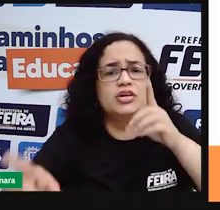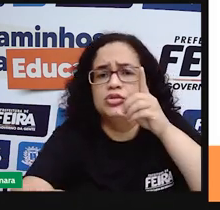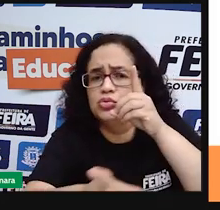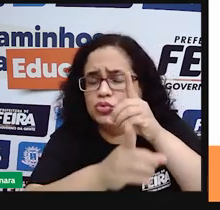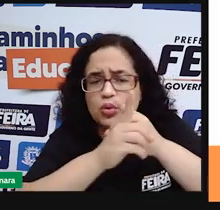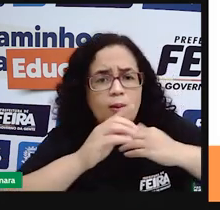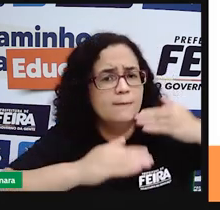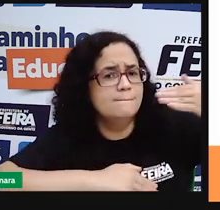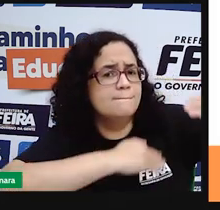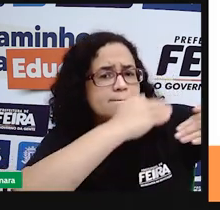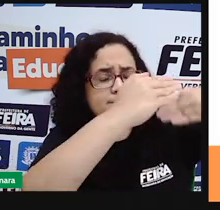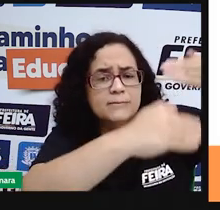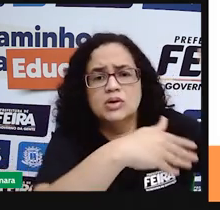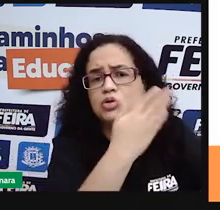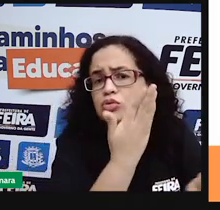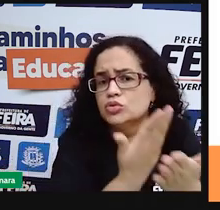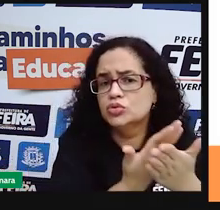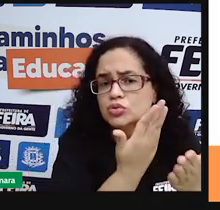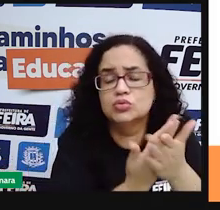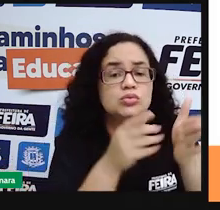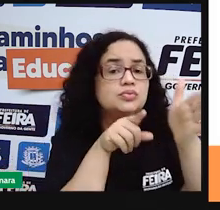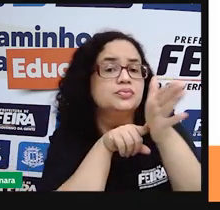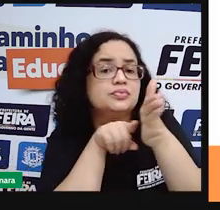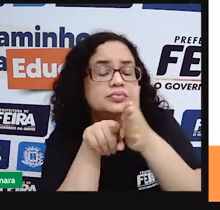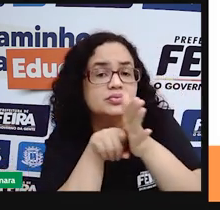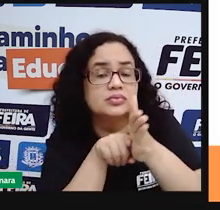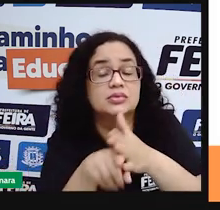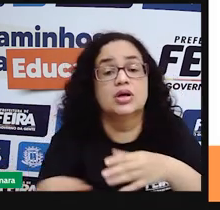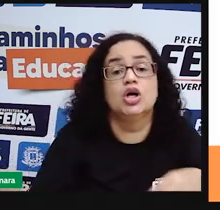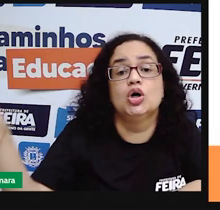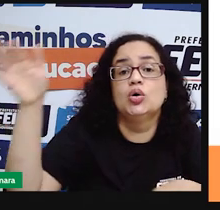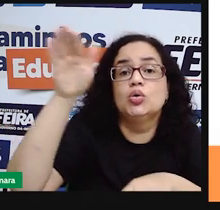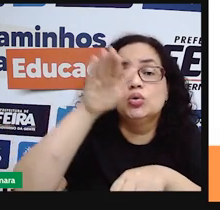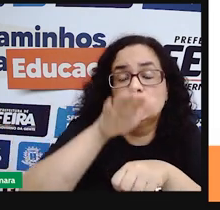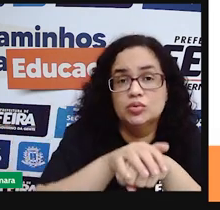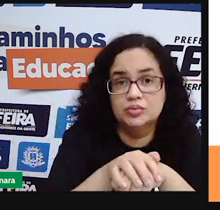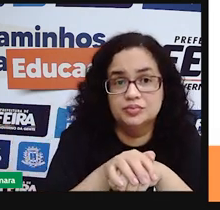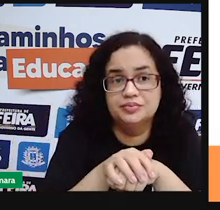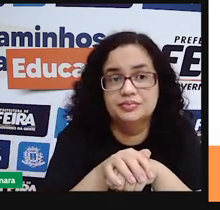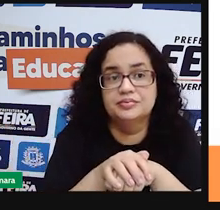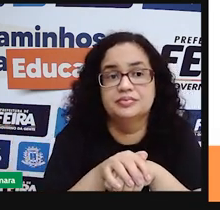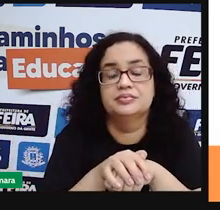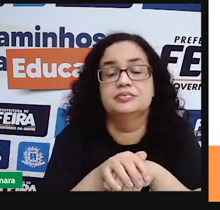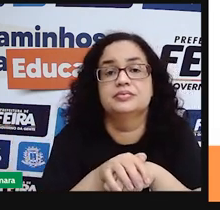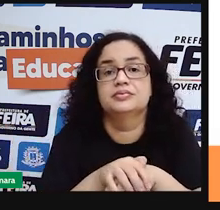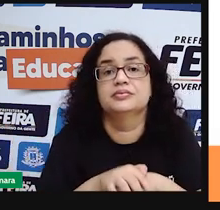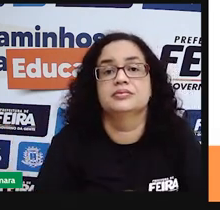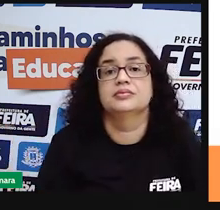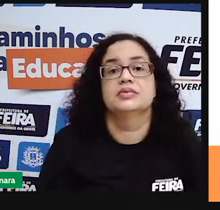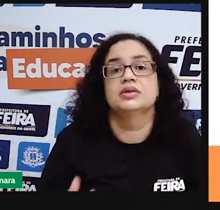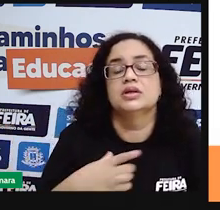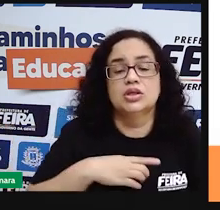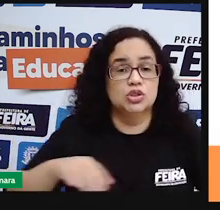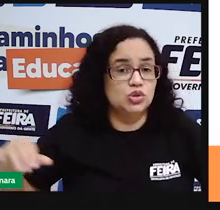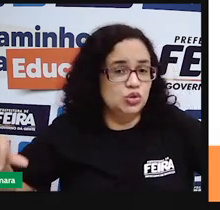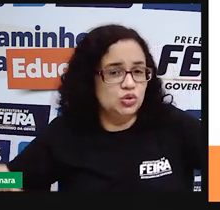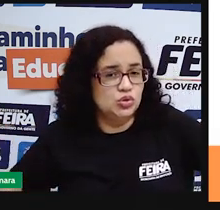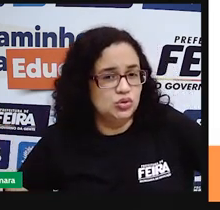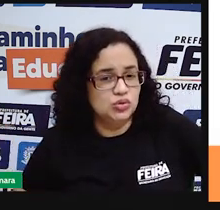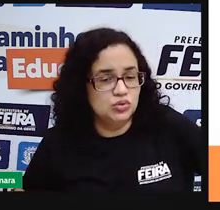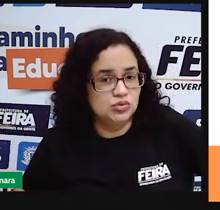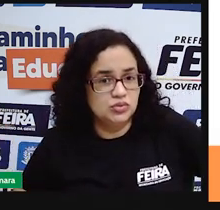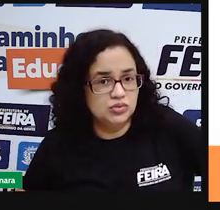estuda toda a trajetória aí da colonização do Brasil e vê quantos índios sofreram, quantos índios foram